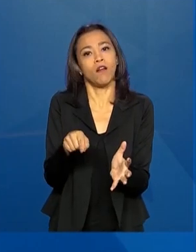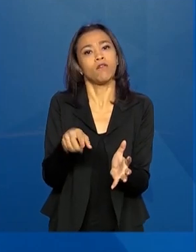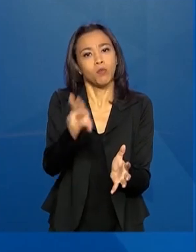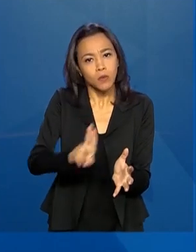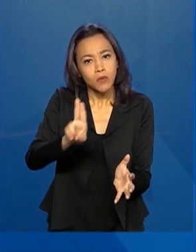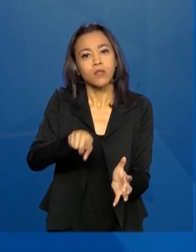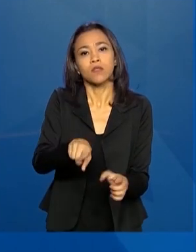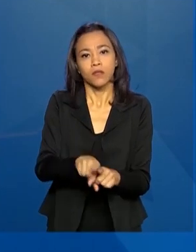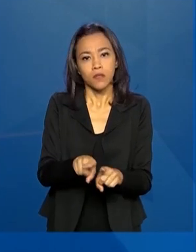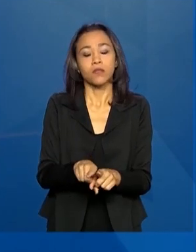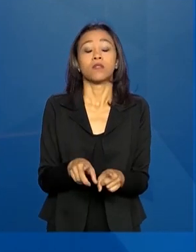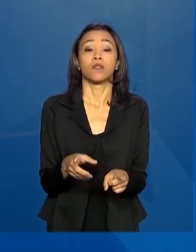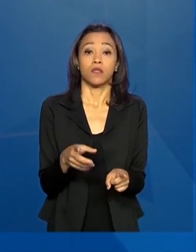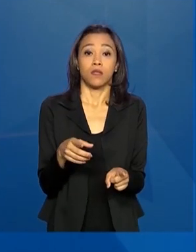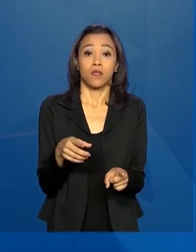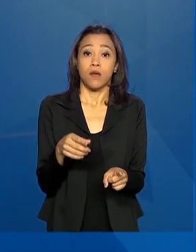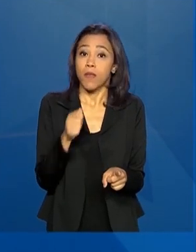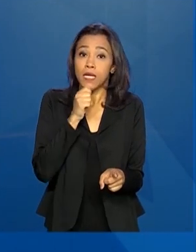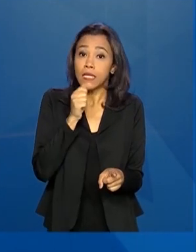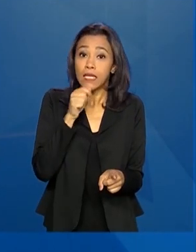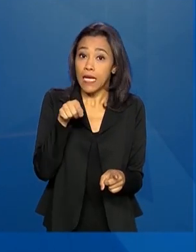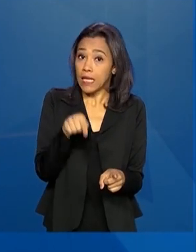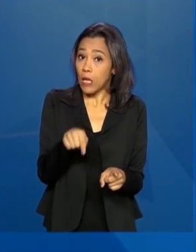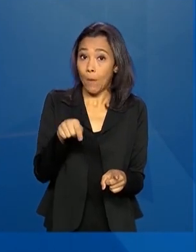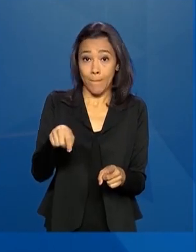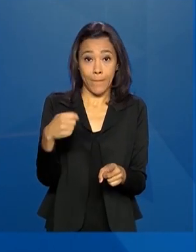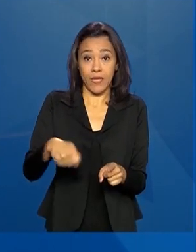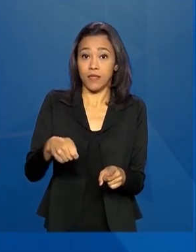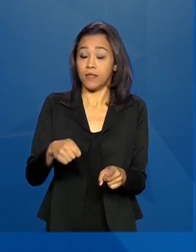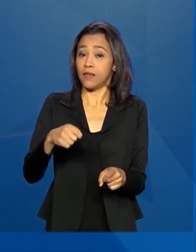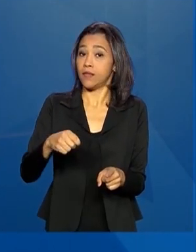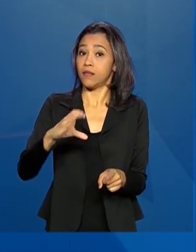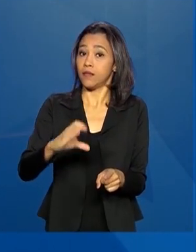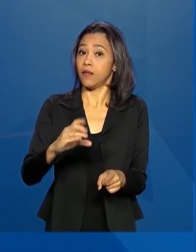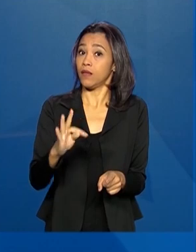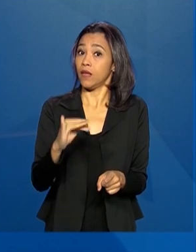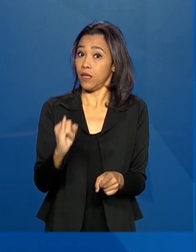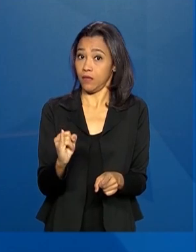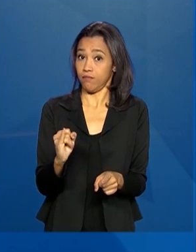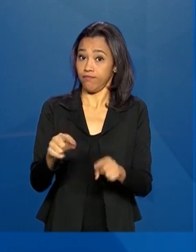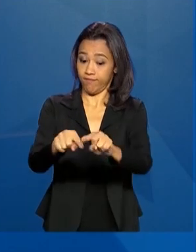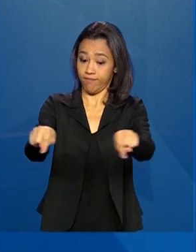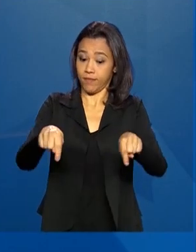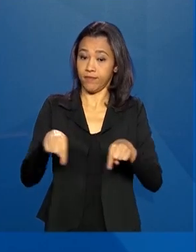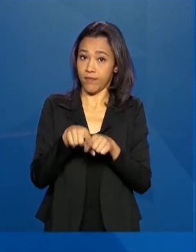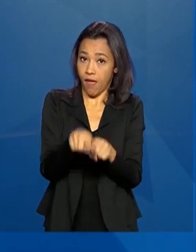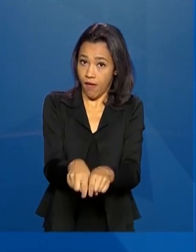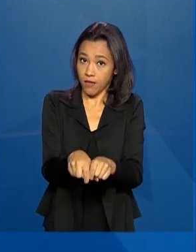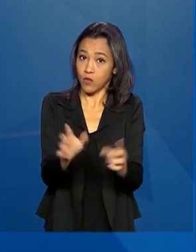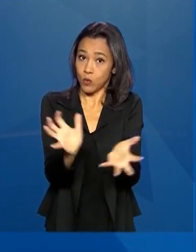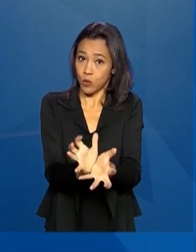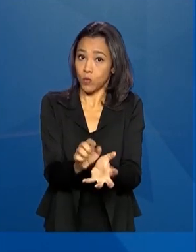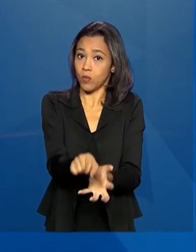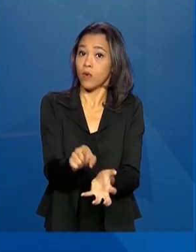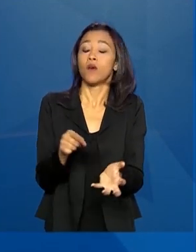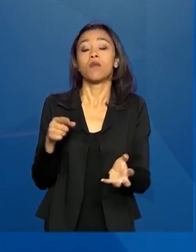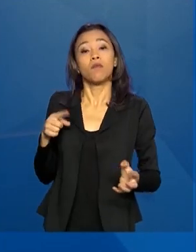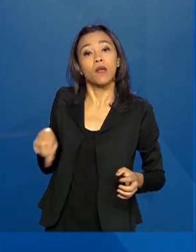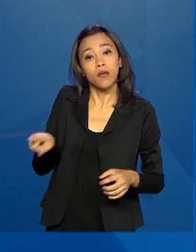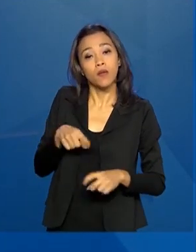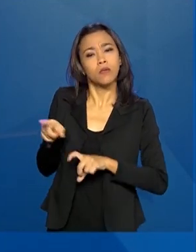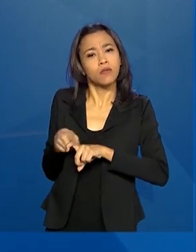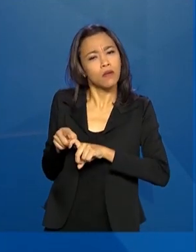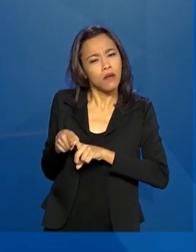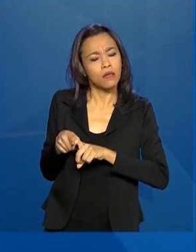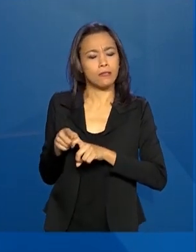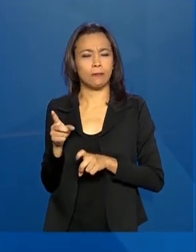necessitando de CTI, mesmo que as evidências sejam frágeis, para que os médicos possam ter a